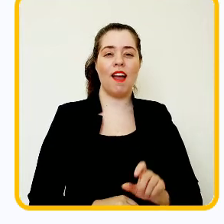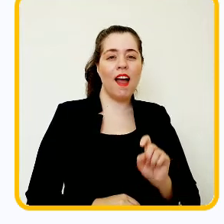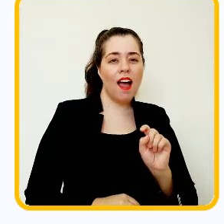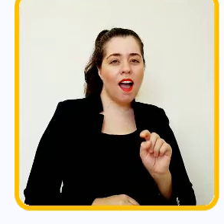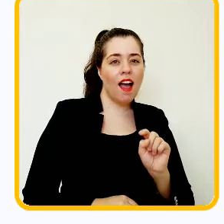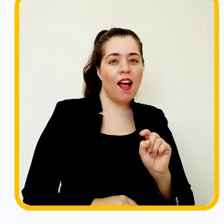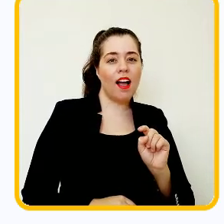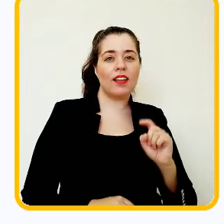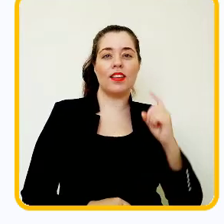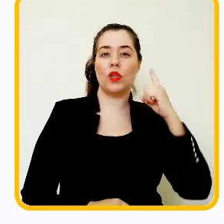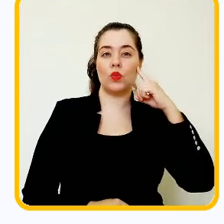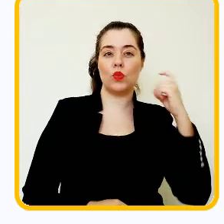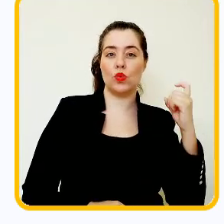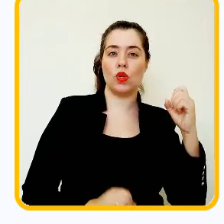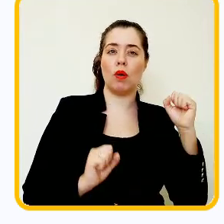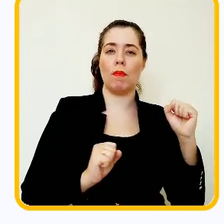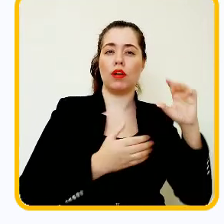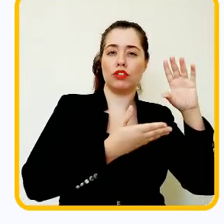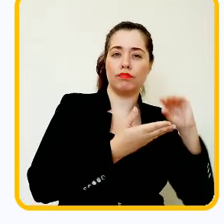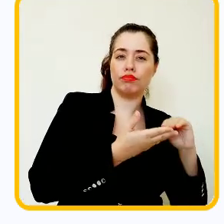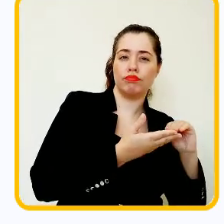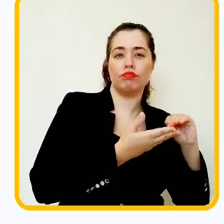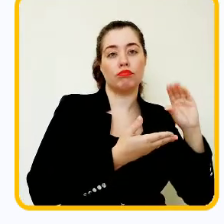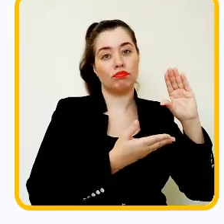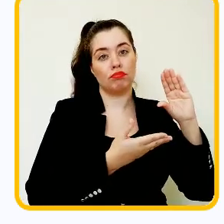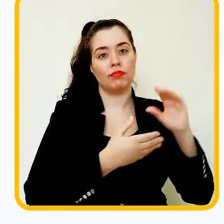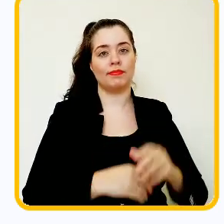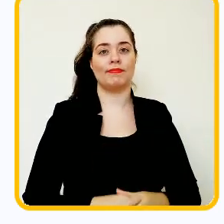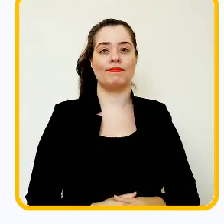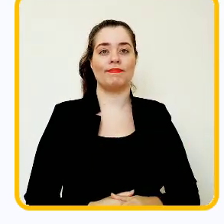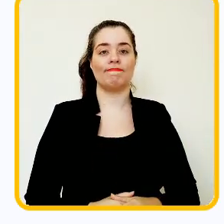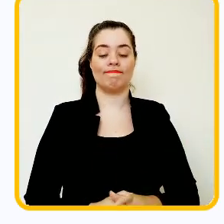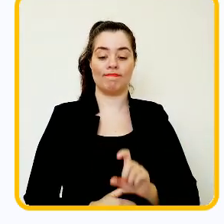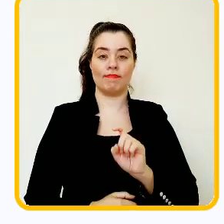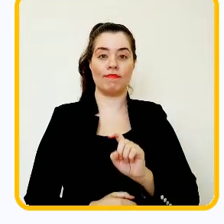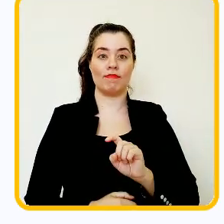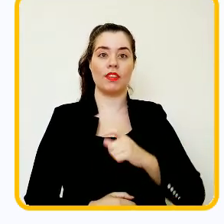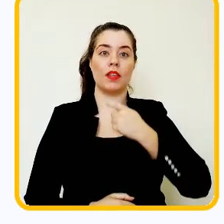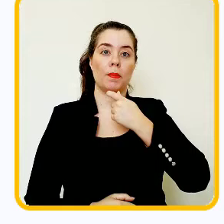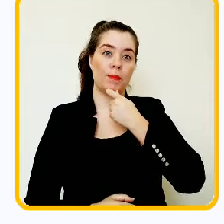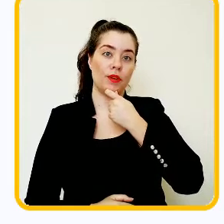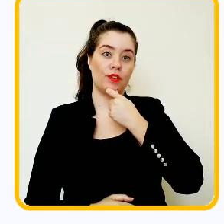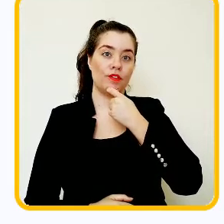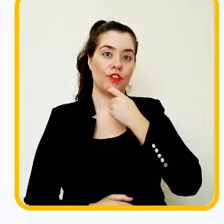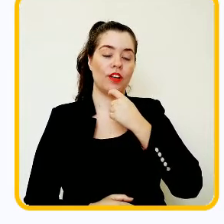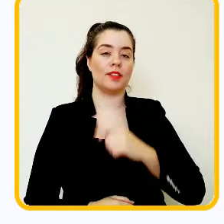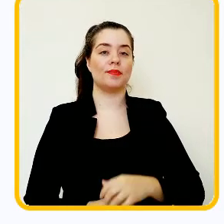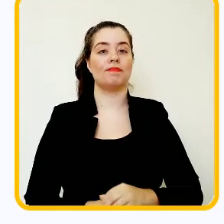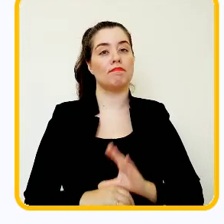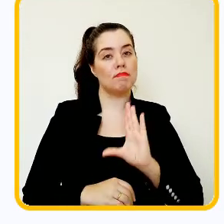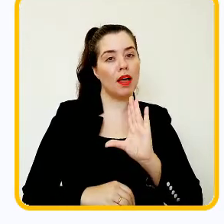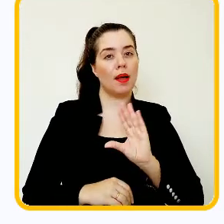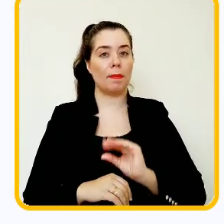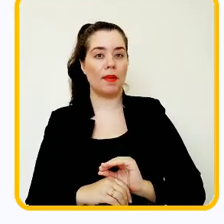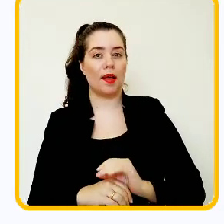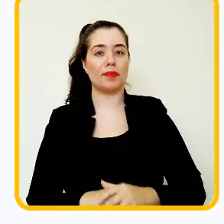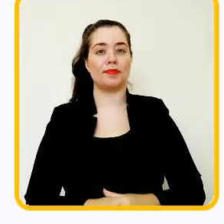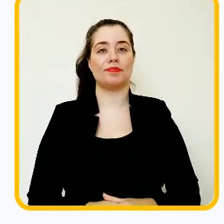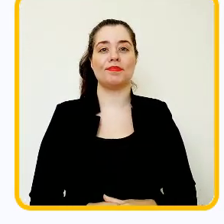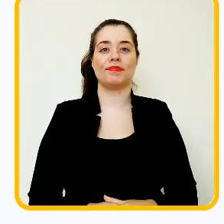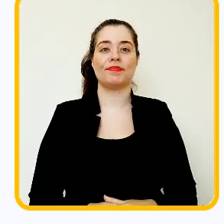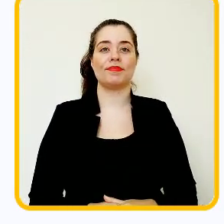Neste ícone, você ativa e desativa o áudio e, no seguinte, ativa e desativa o microfone.